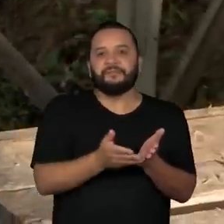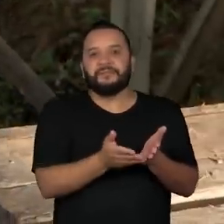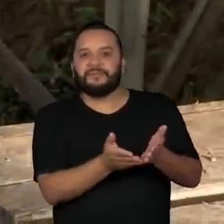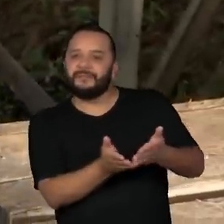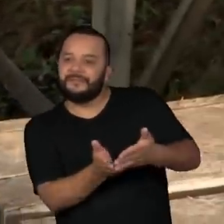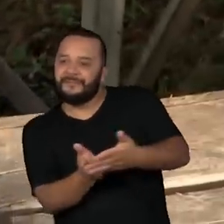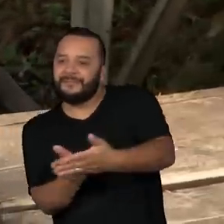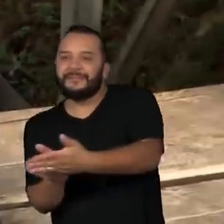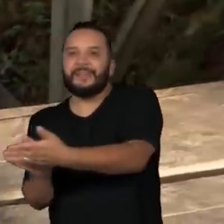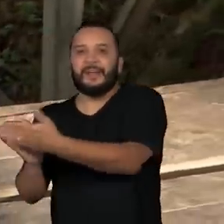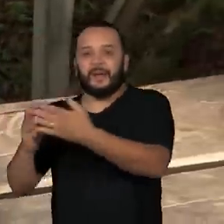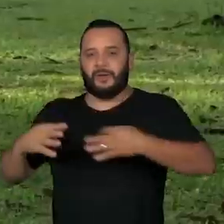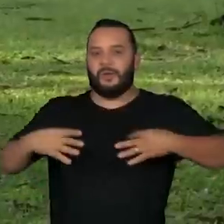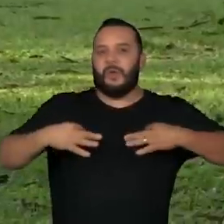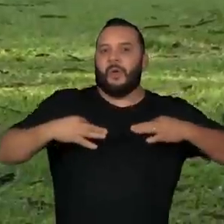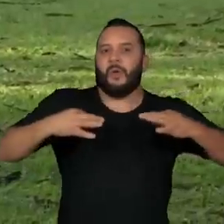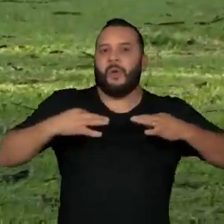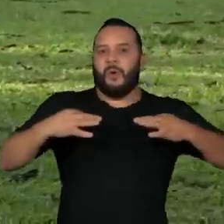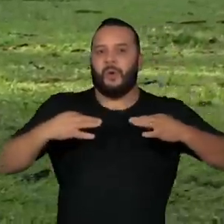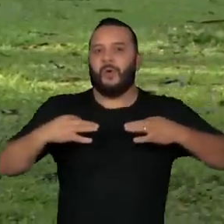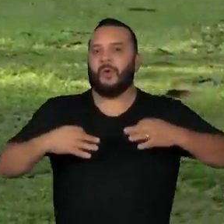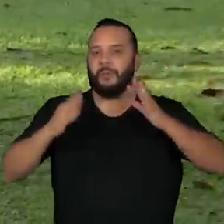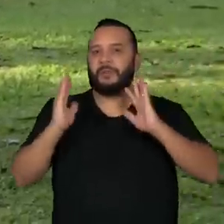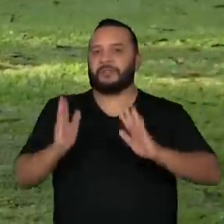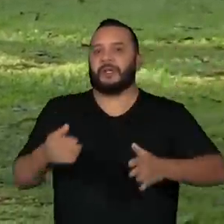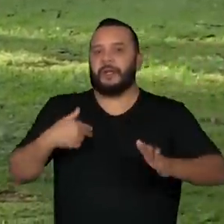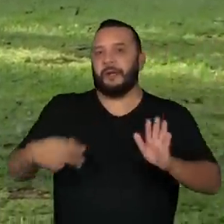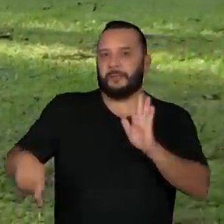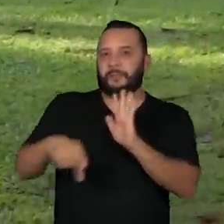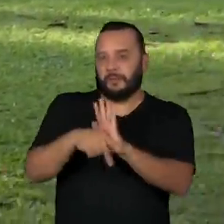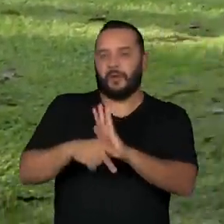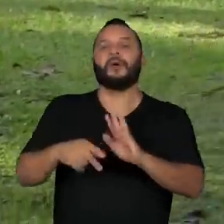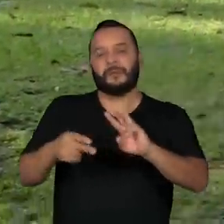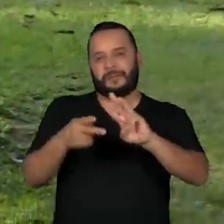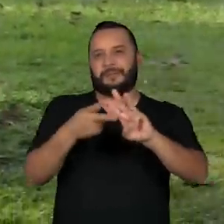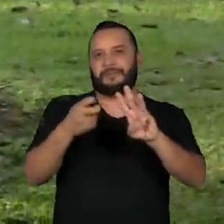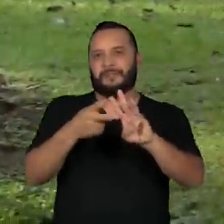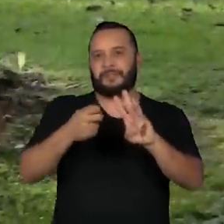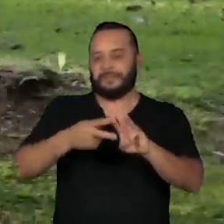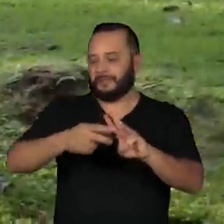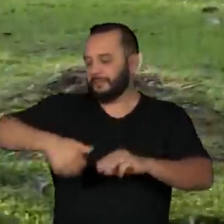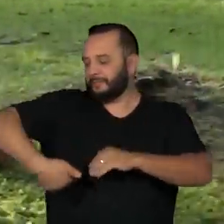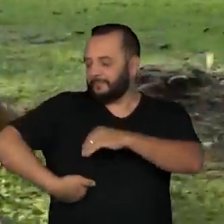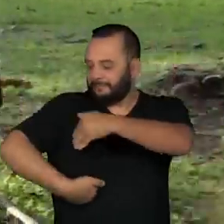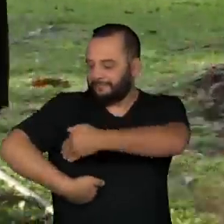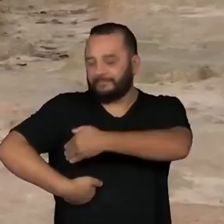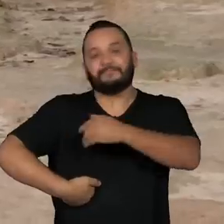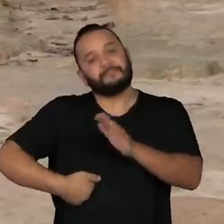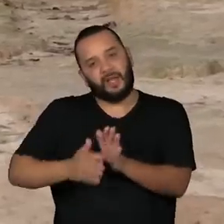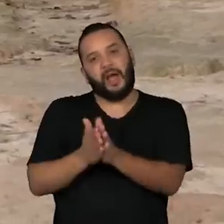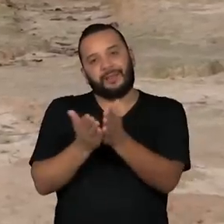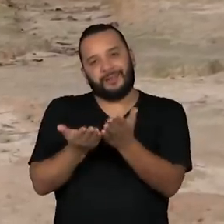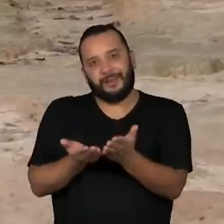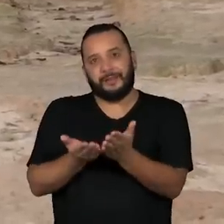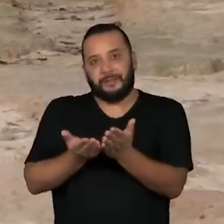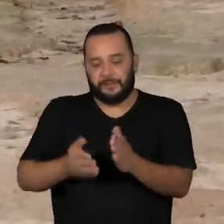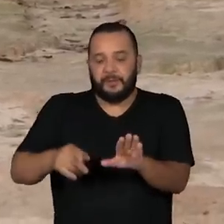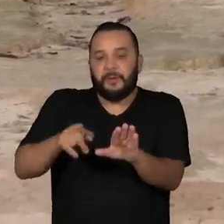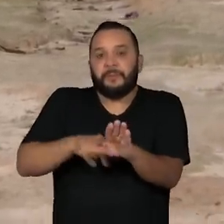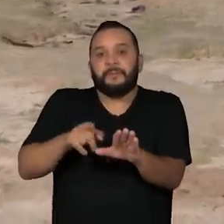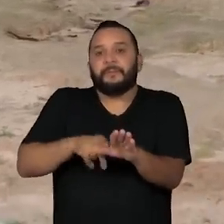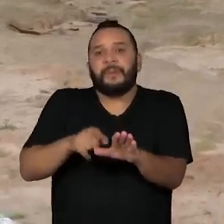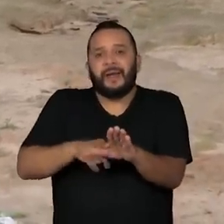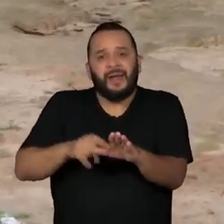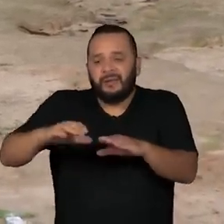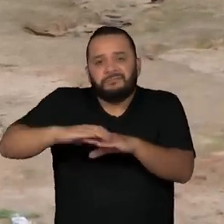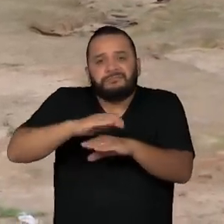kitarentse, ou kushma. Nas mãos trazem os cadernos, nos pés descalços, os passos de quem tem